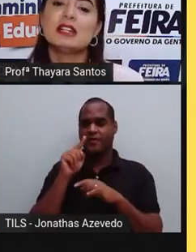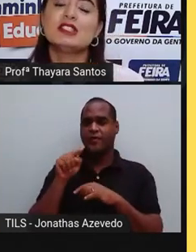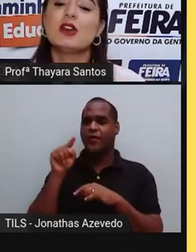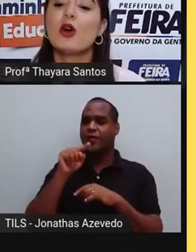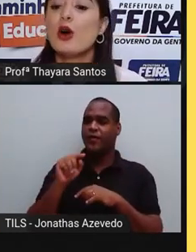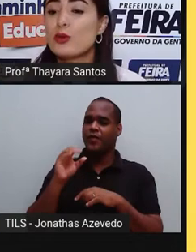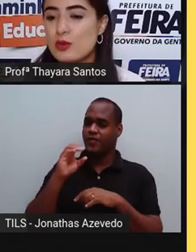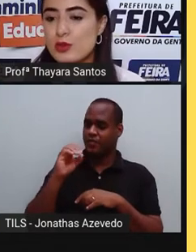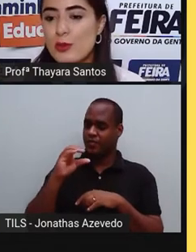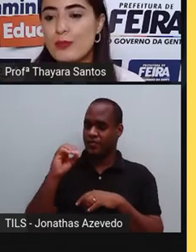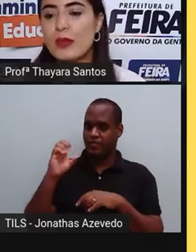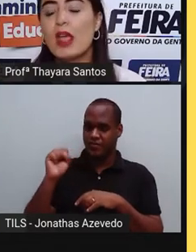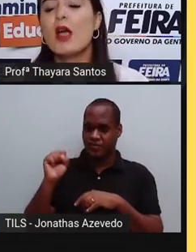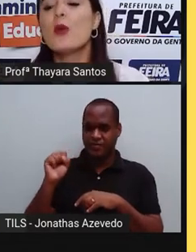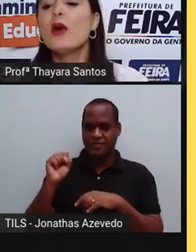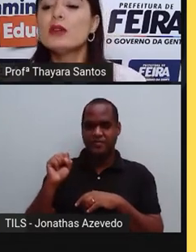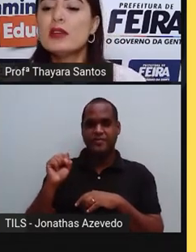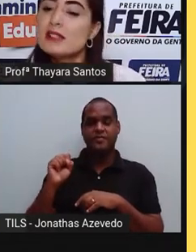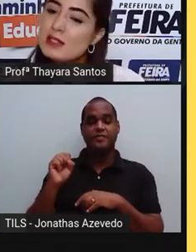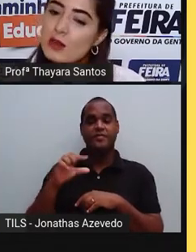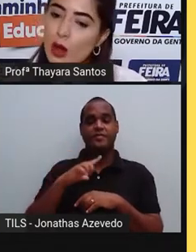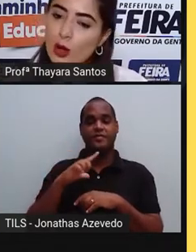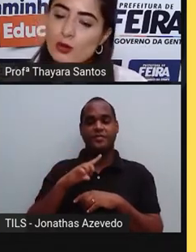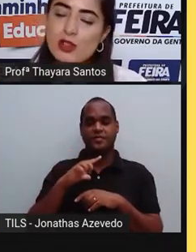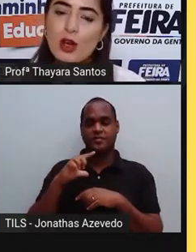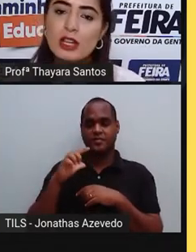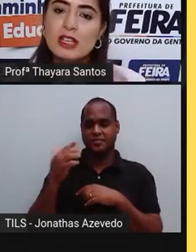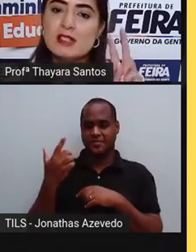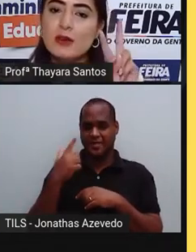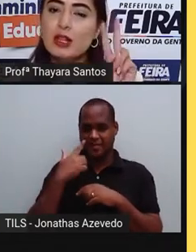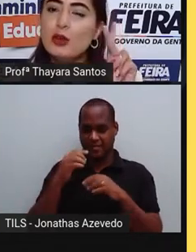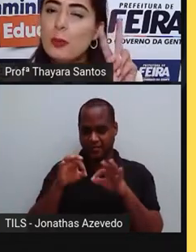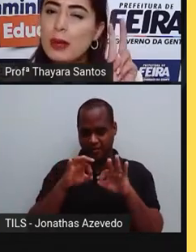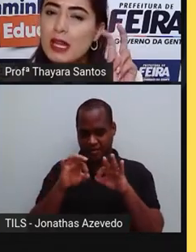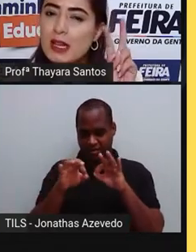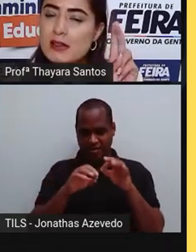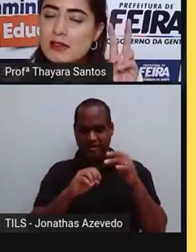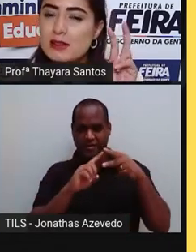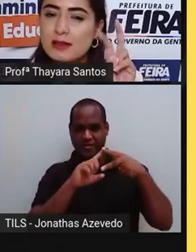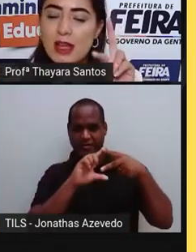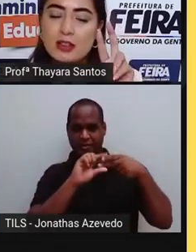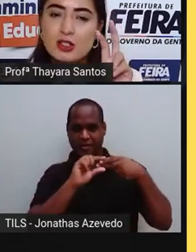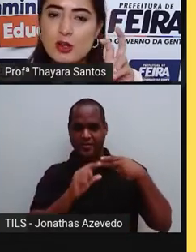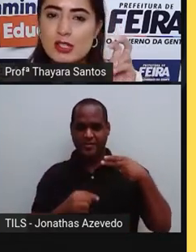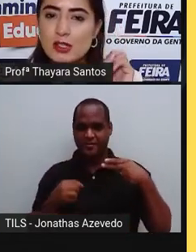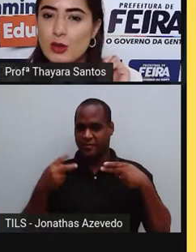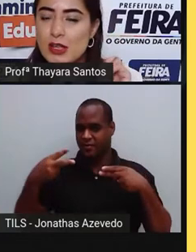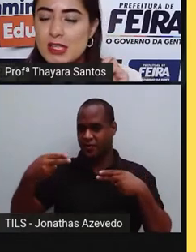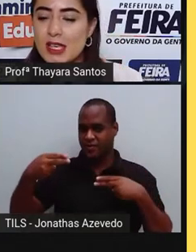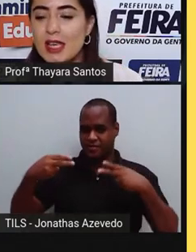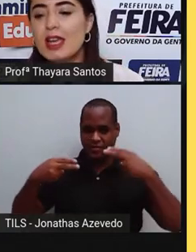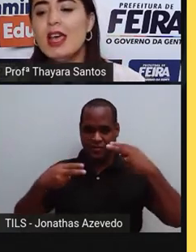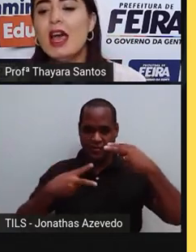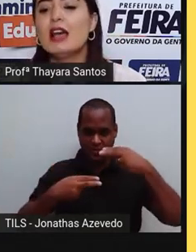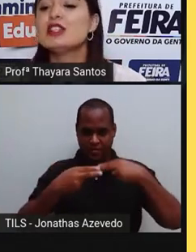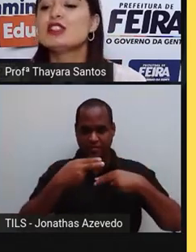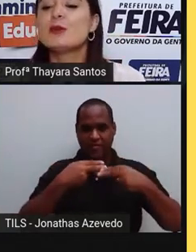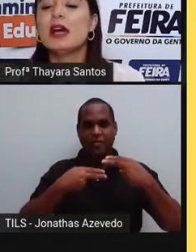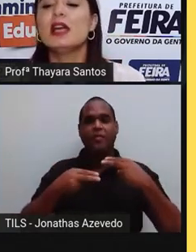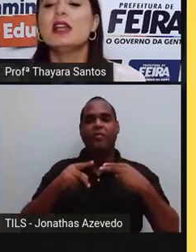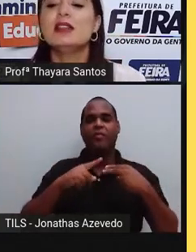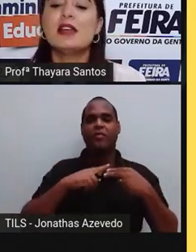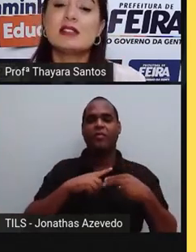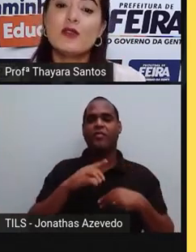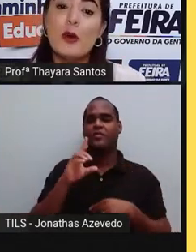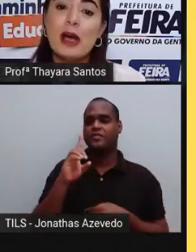gente chama elas de cocos. Quando esses cocos se organizam em duplinhas, né, de dois em dois aí, a gente